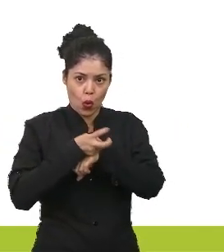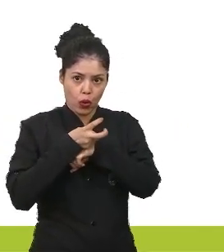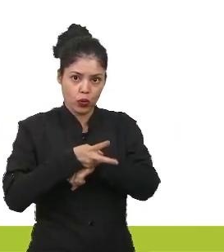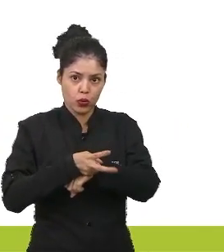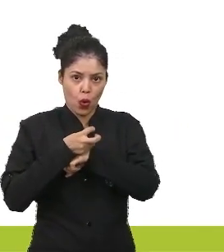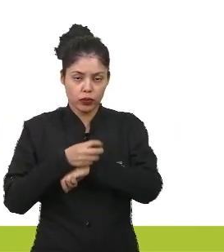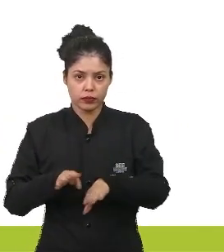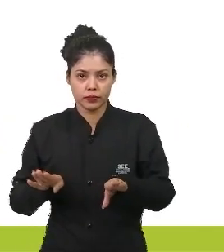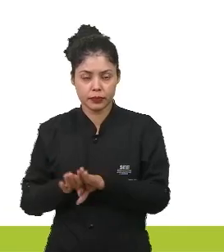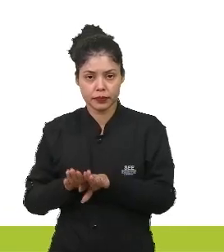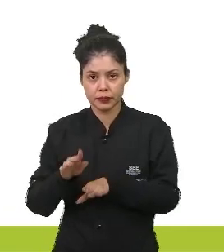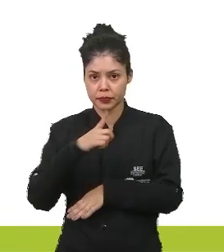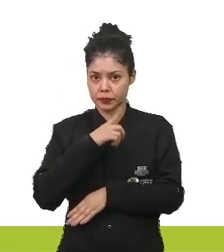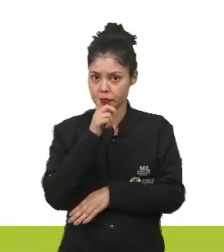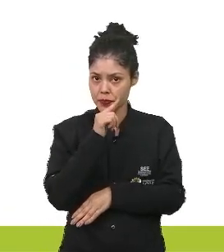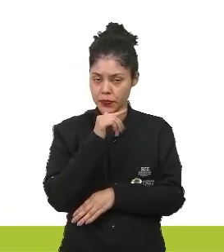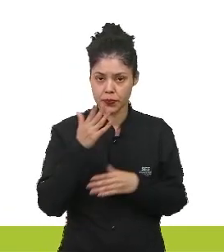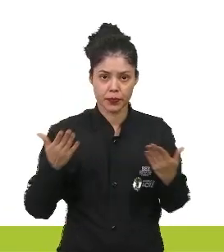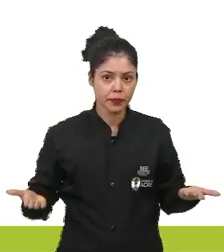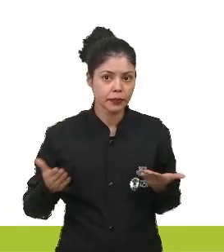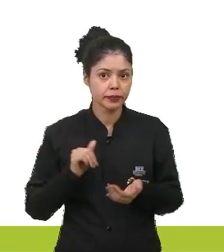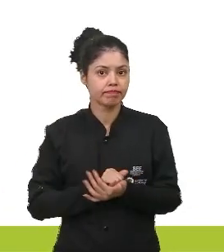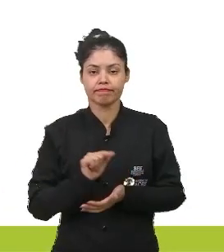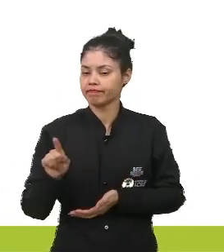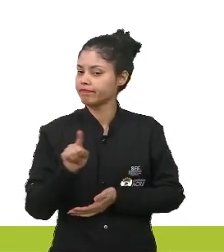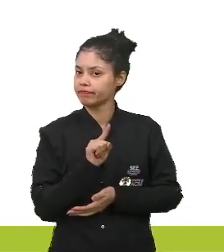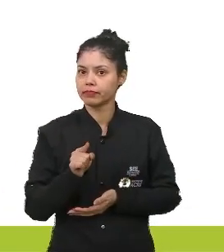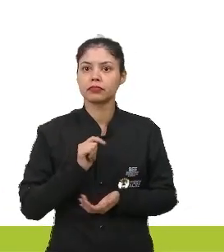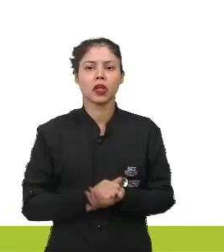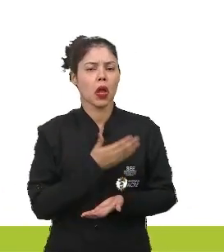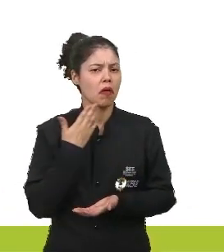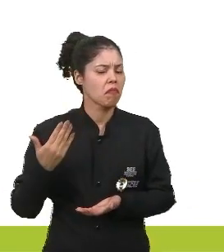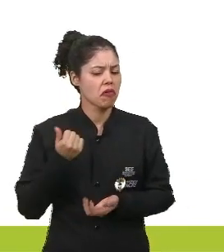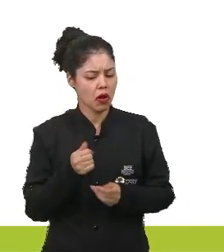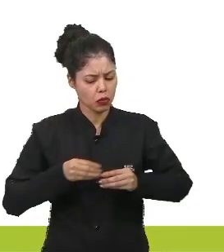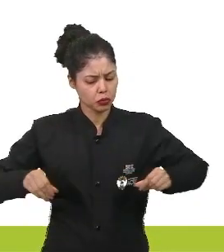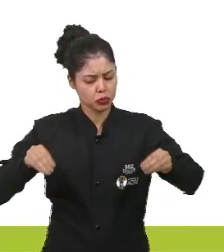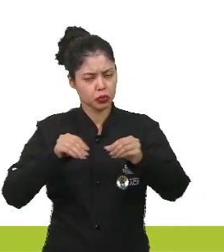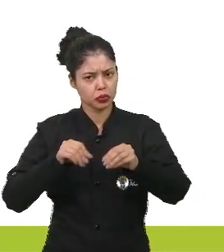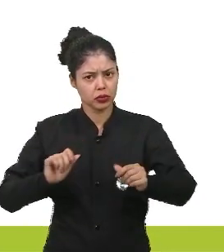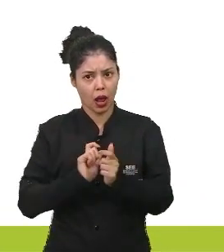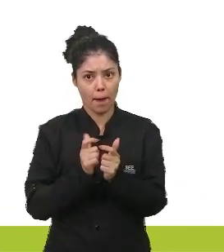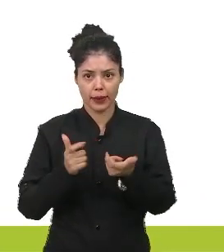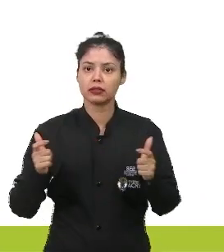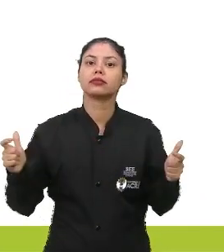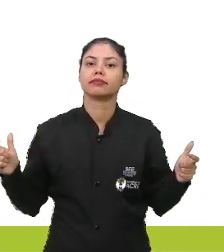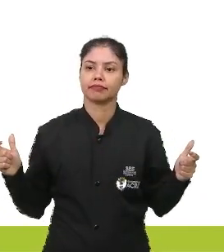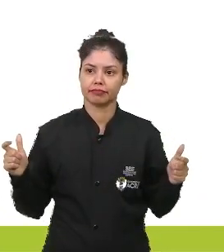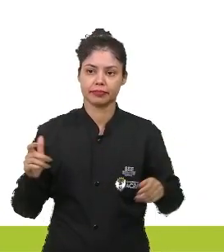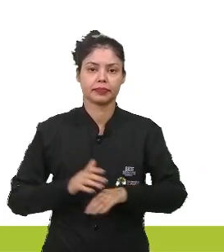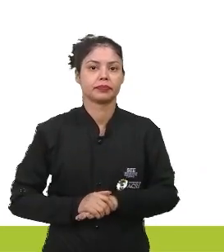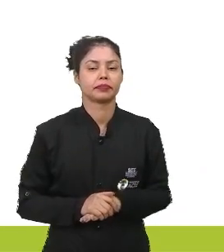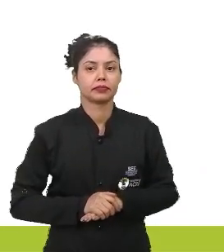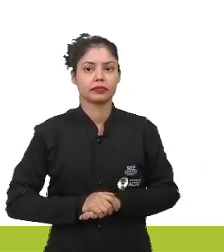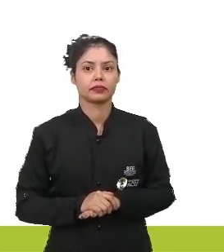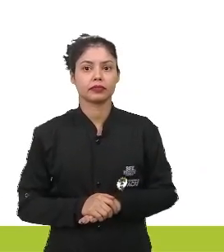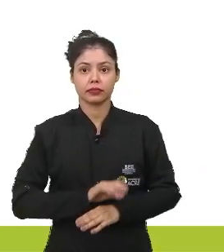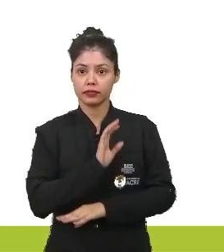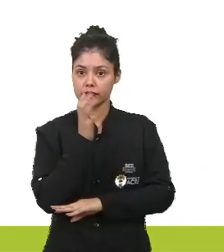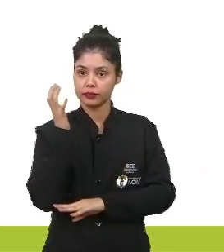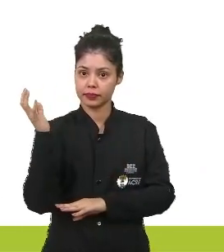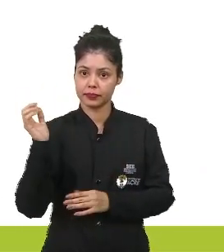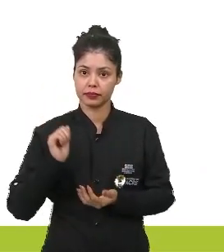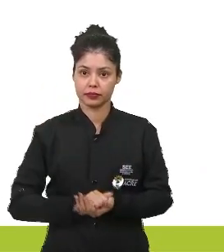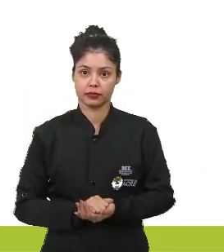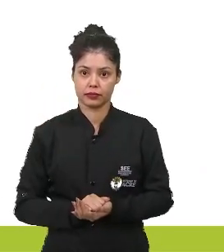absorção de água? Não. Elas vão tornar mais permeáveis esse solo. Diminuir não, aumentar. Essas plantas,